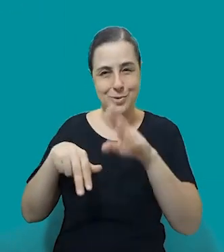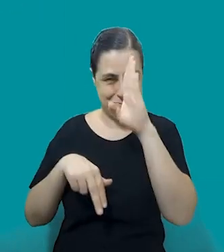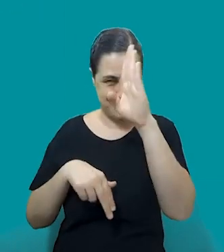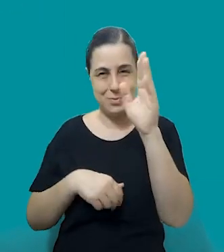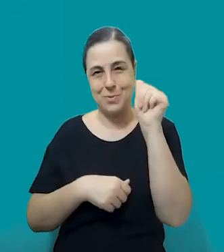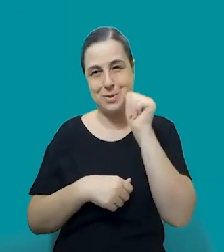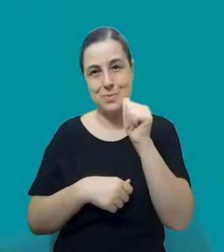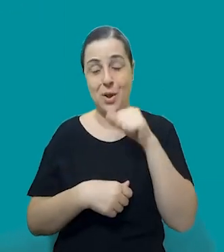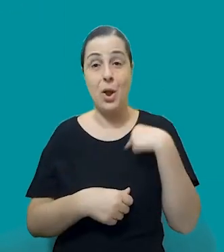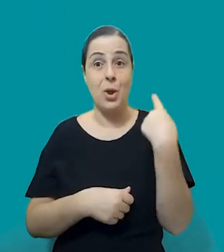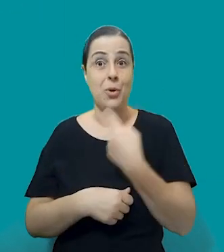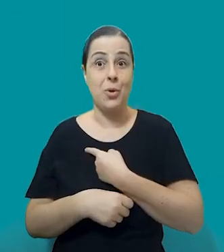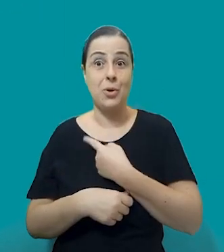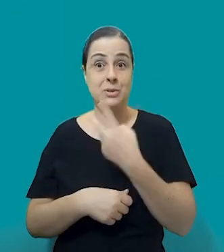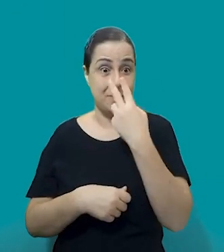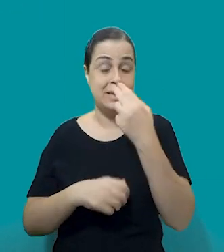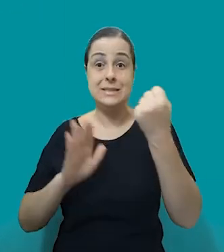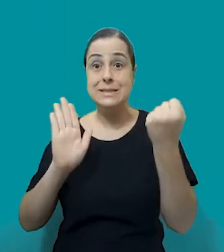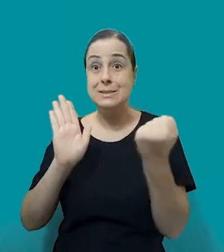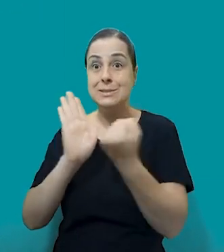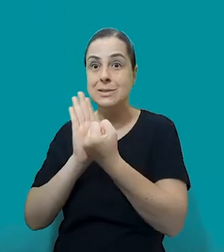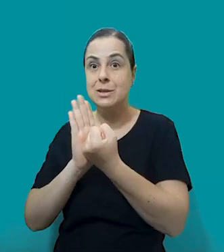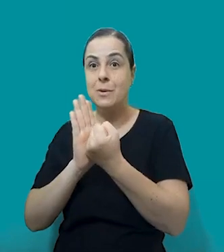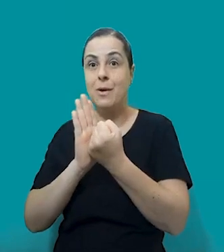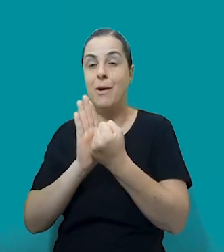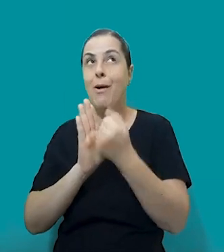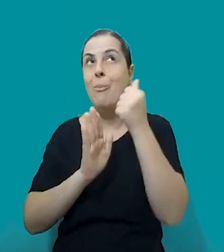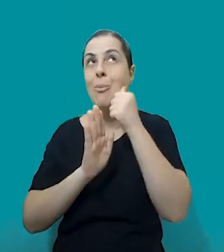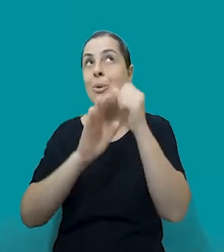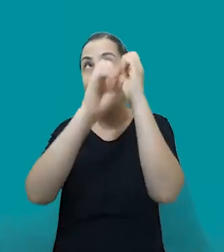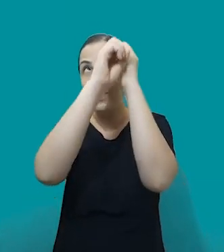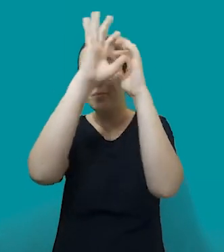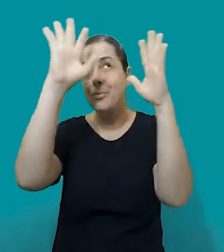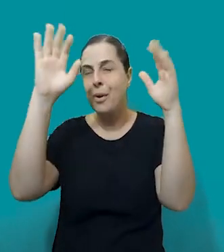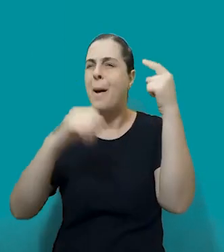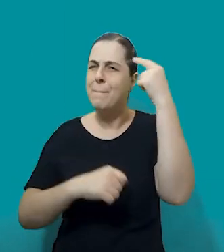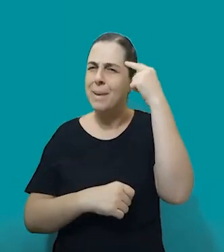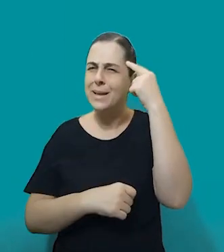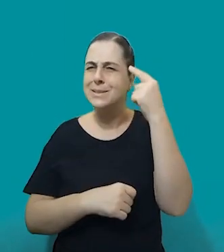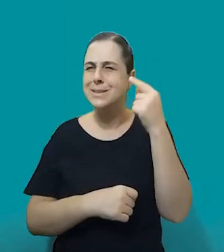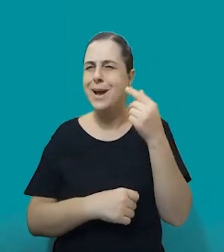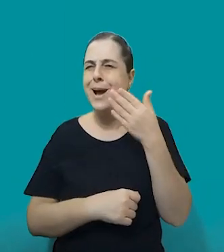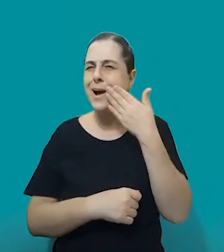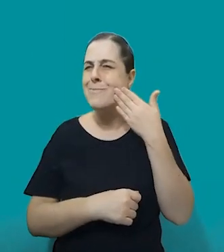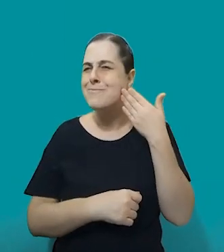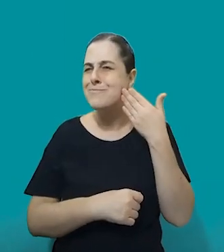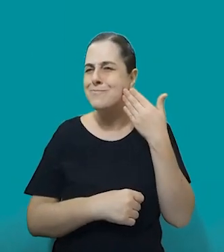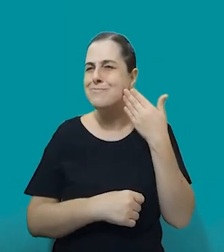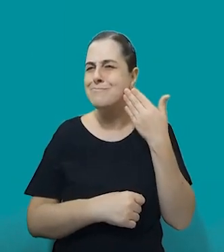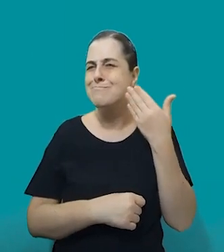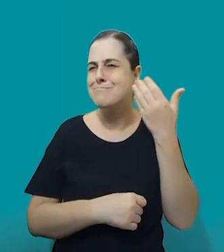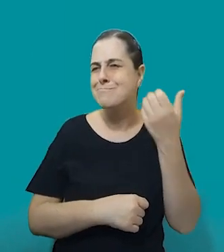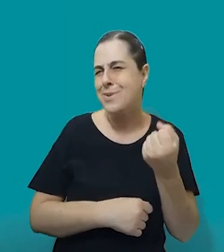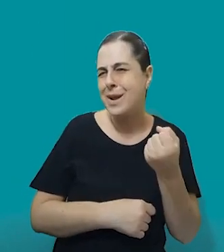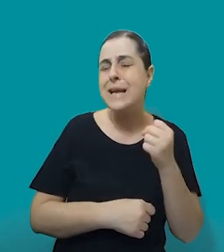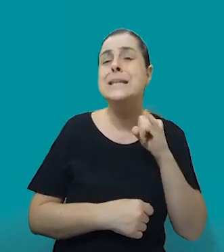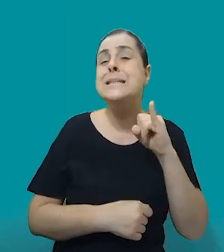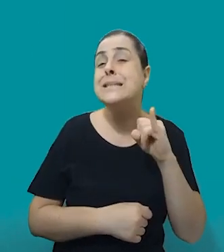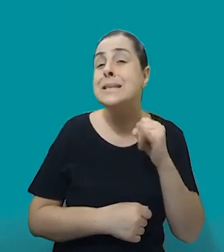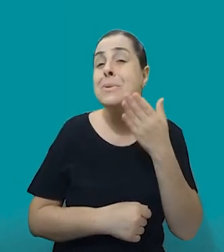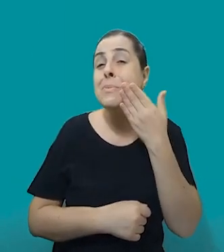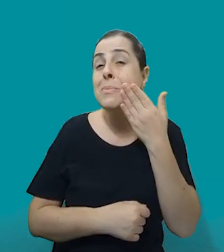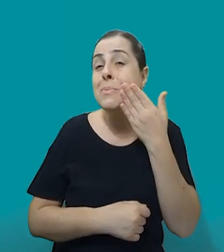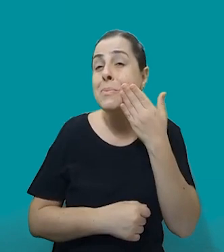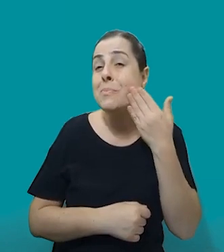cabeça um estereótipo de mulher, né? E muito provavelmente essa mulher é branca. Mas a gente sabe que se for uma mulher negra, se for uma mulher com